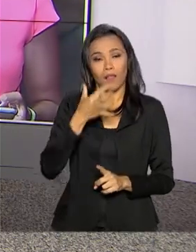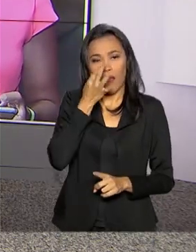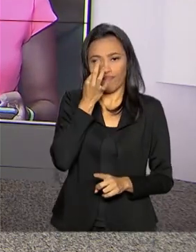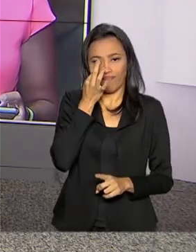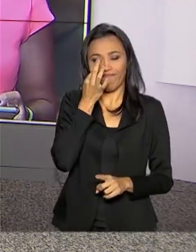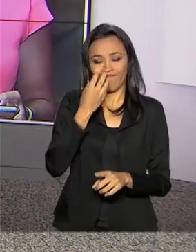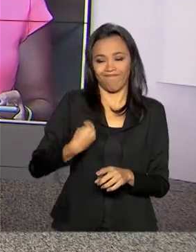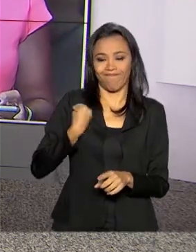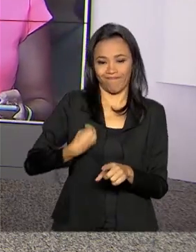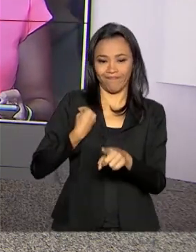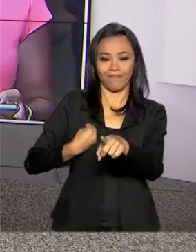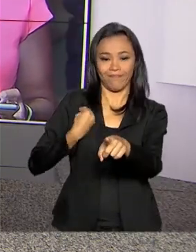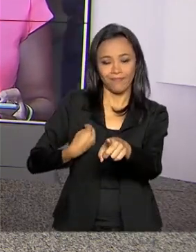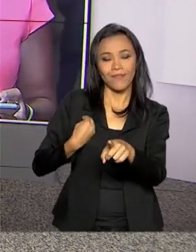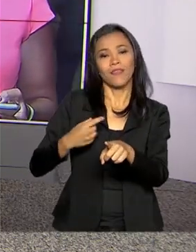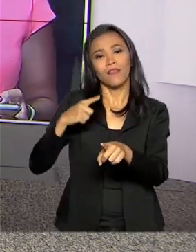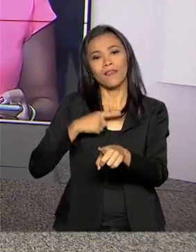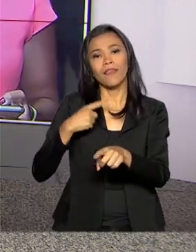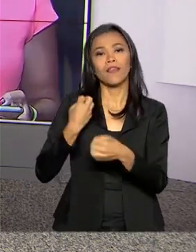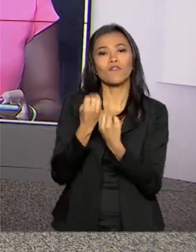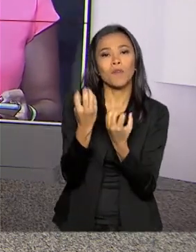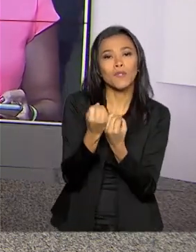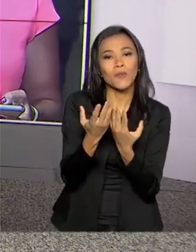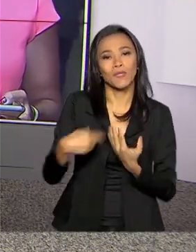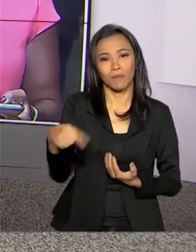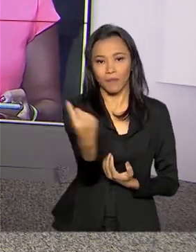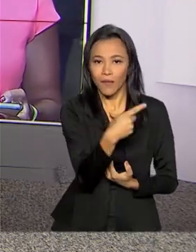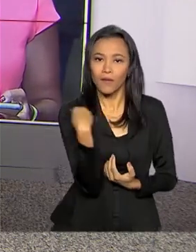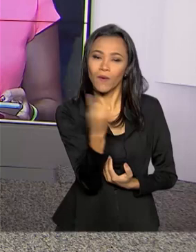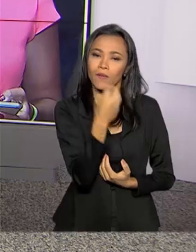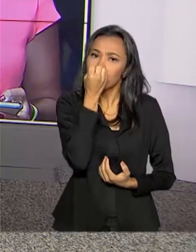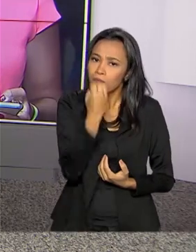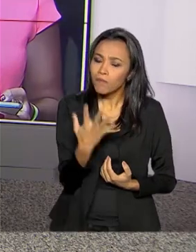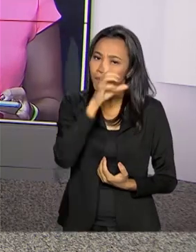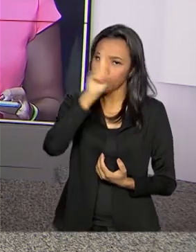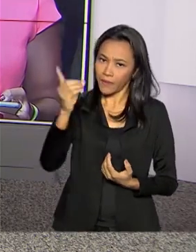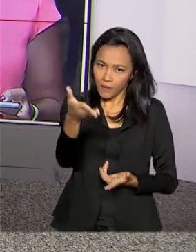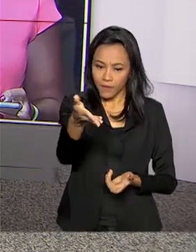lá acompanhando tudo e traz os dados para a gente. Bom dia, Luciana.